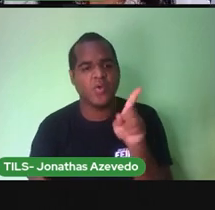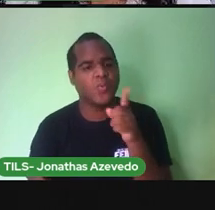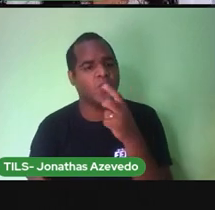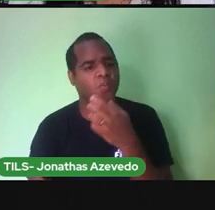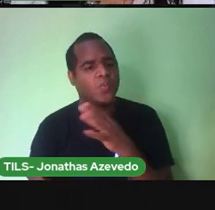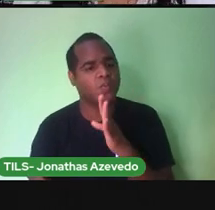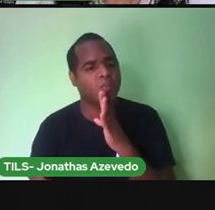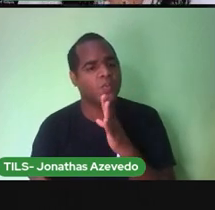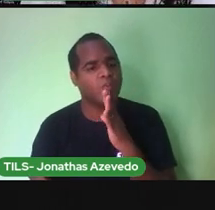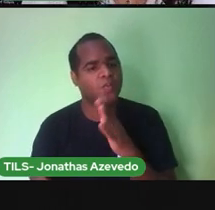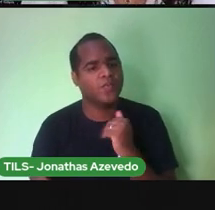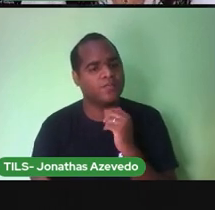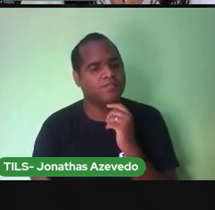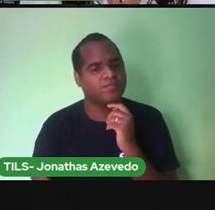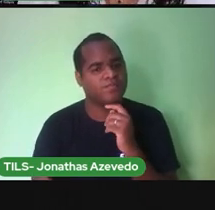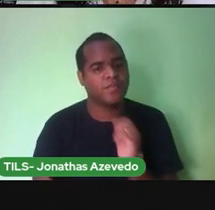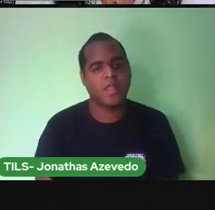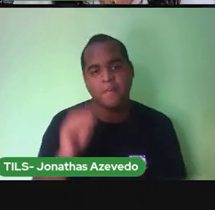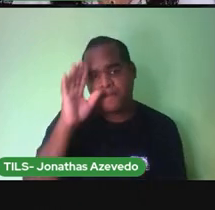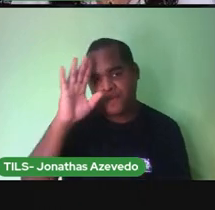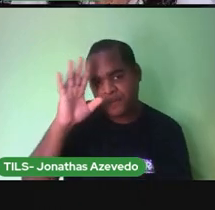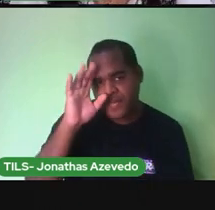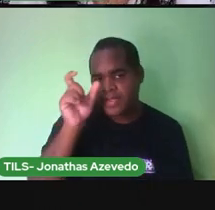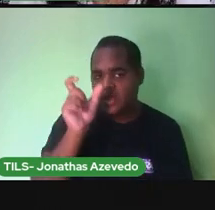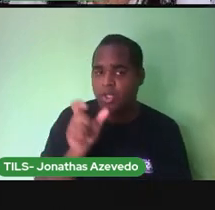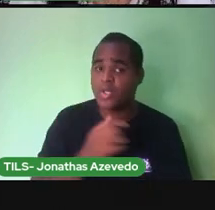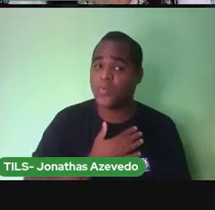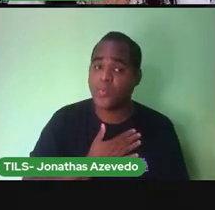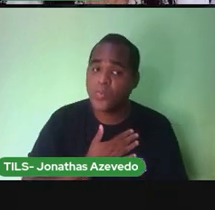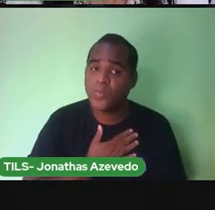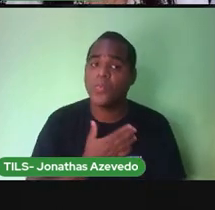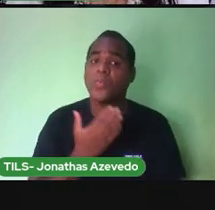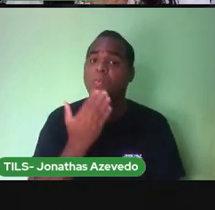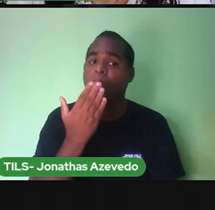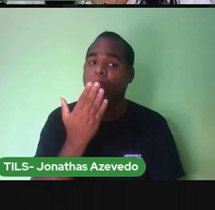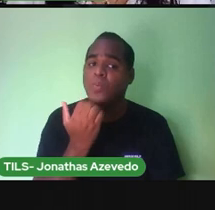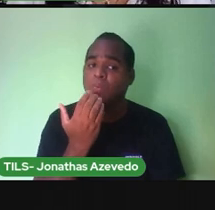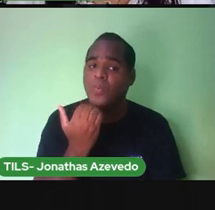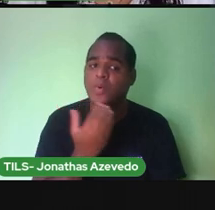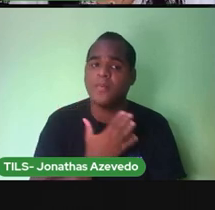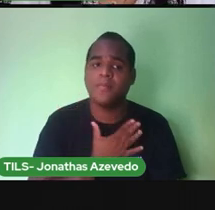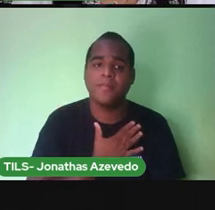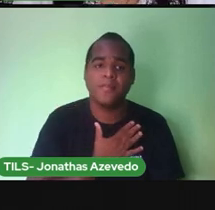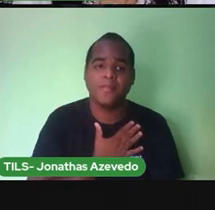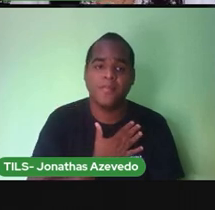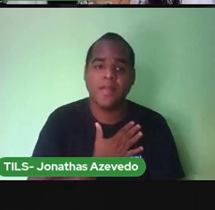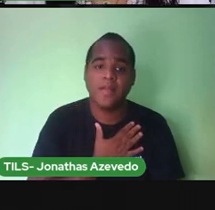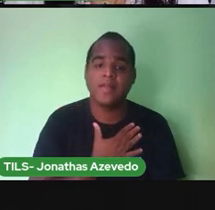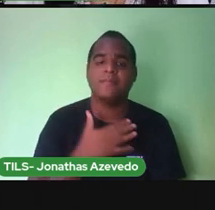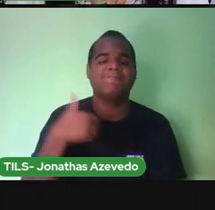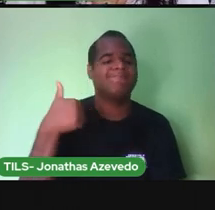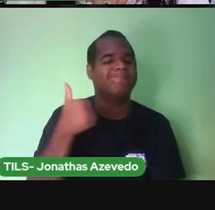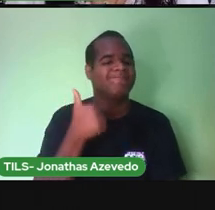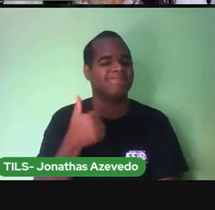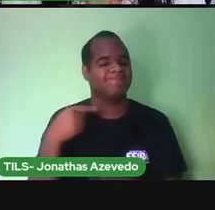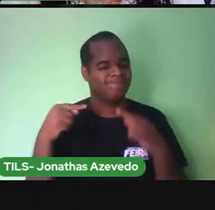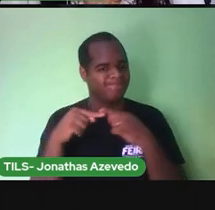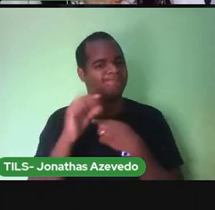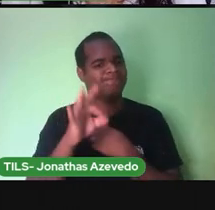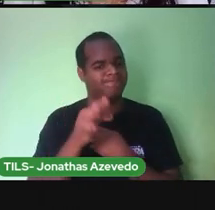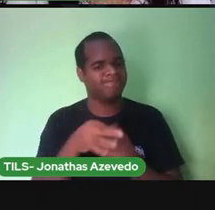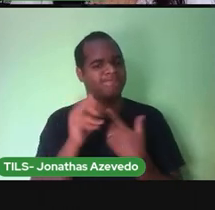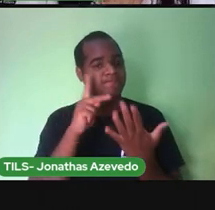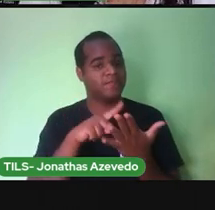Pensa aí, uma coisa que a gente gosta de comer. Sim. Isso. Nós mudamos